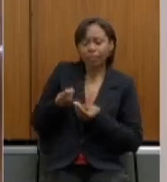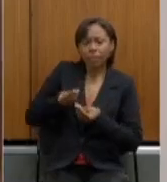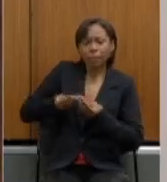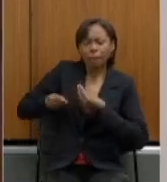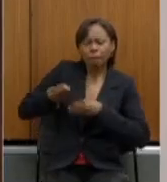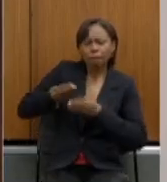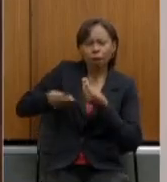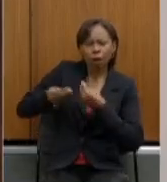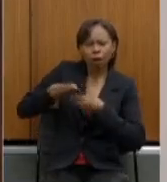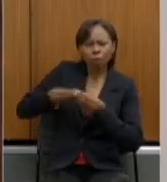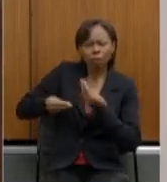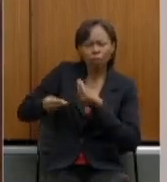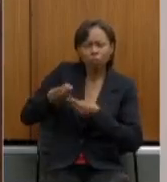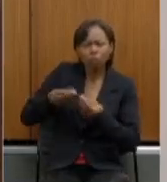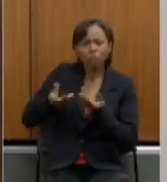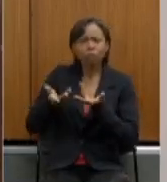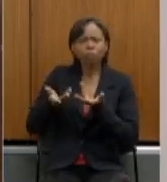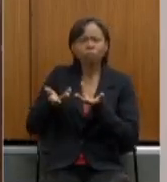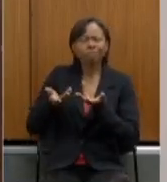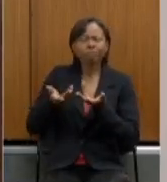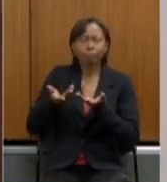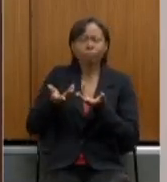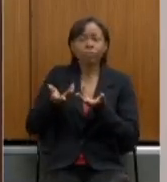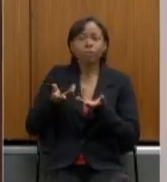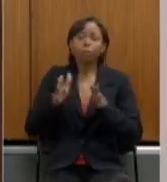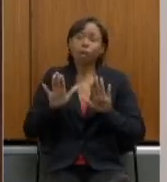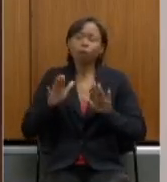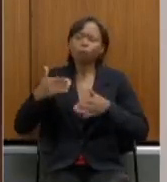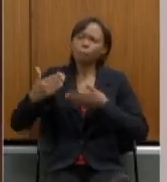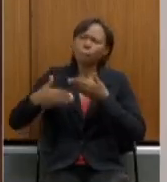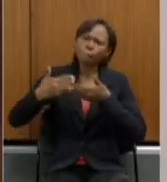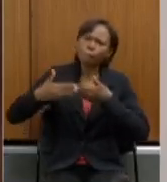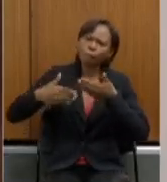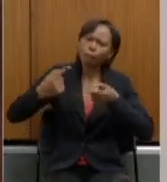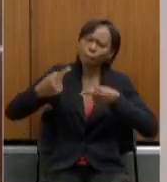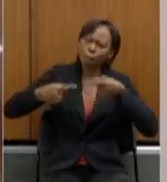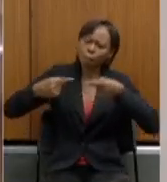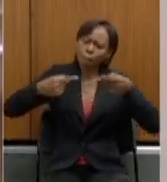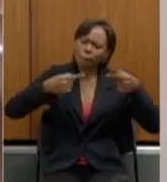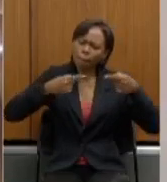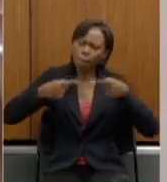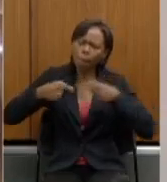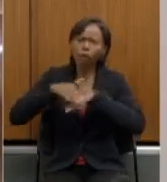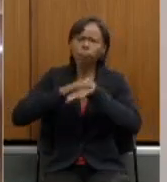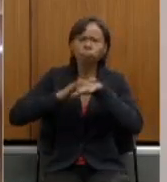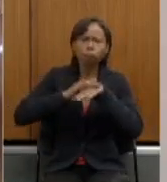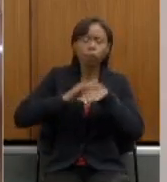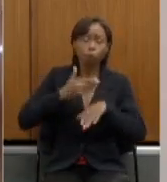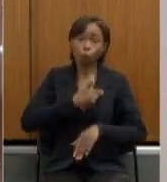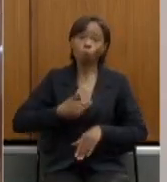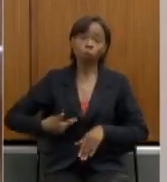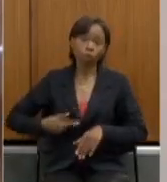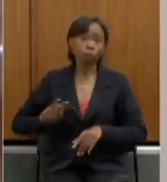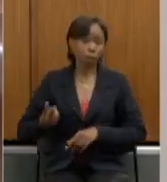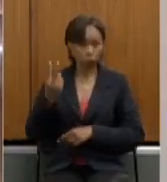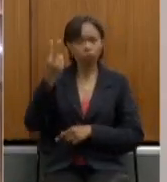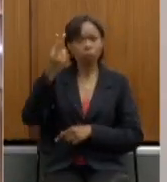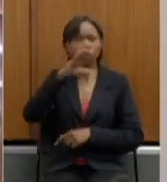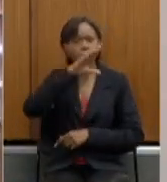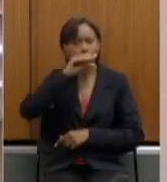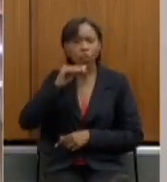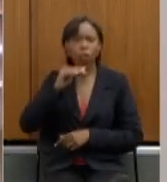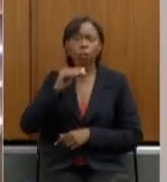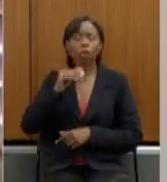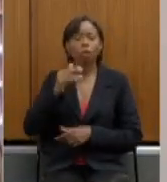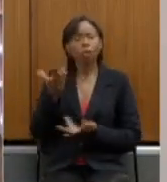ao longo desses diálogos e da importância de ser um governo que valoriza servidores o que eu tenho para dizer é claro